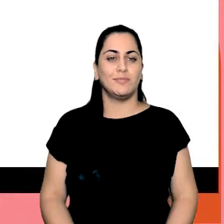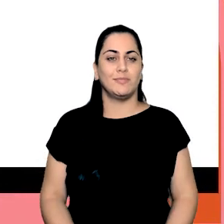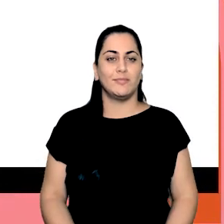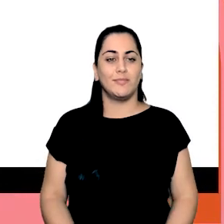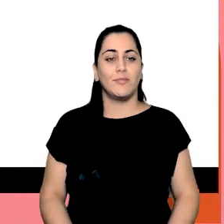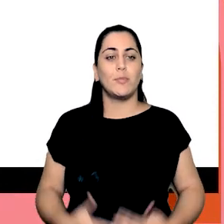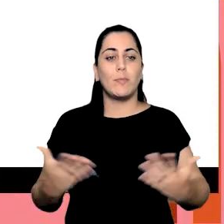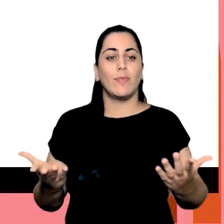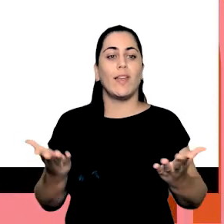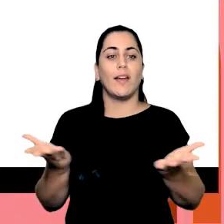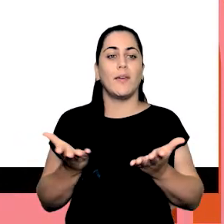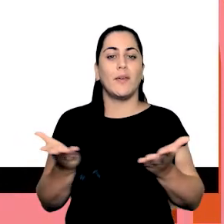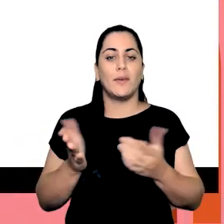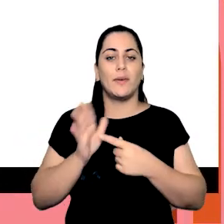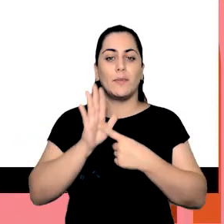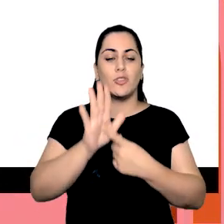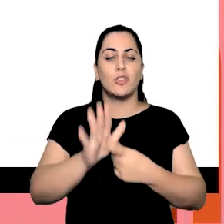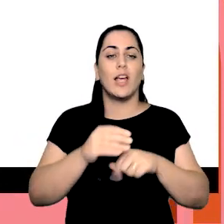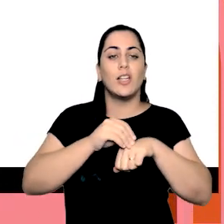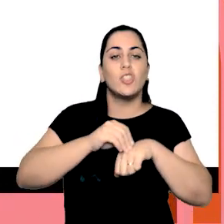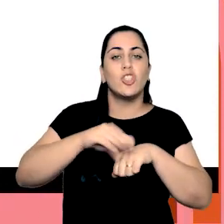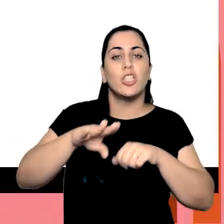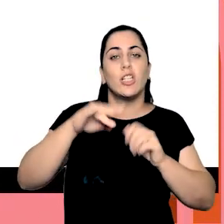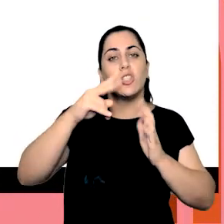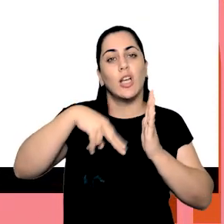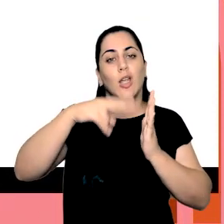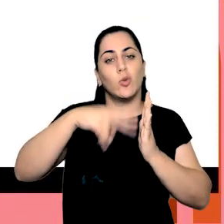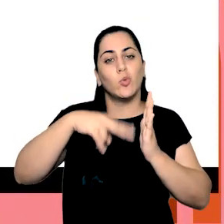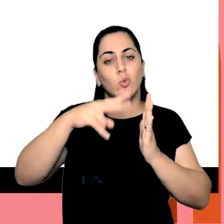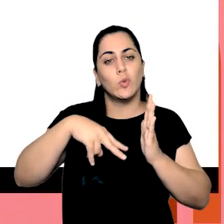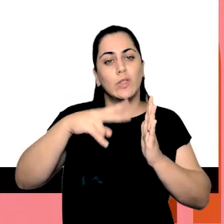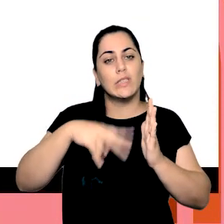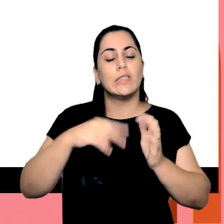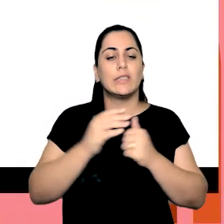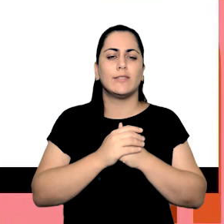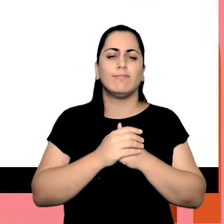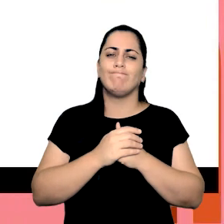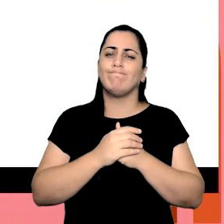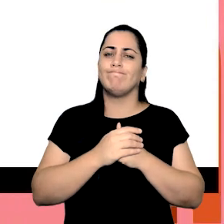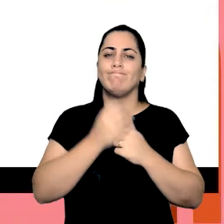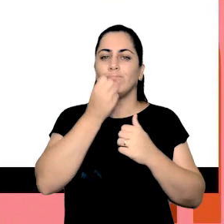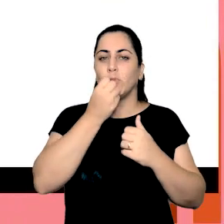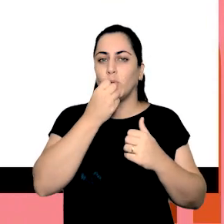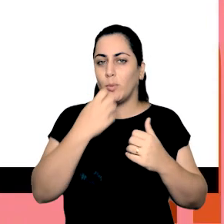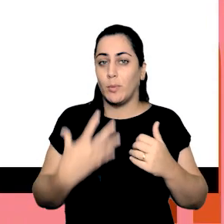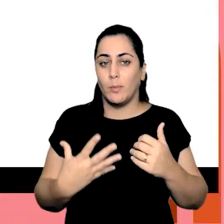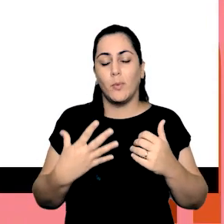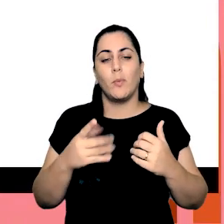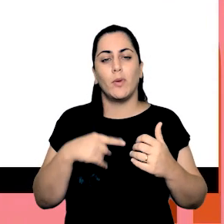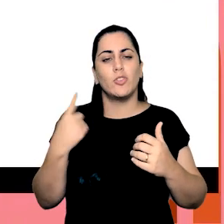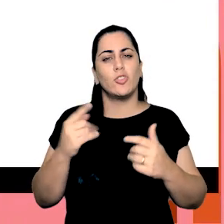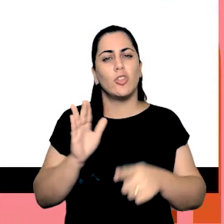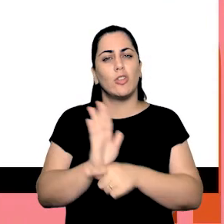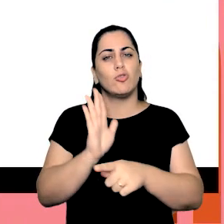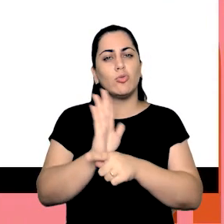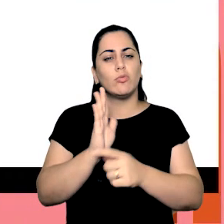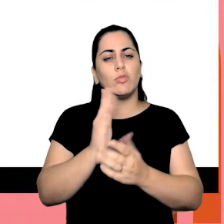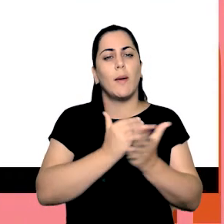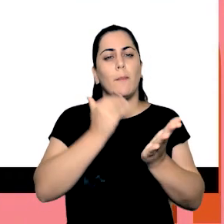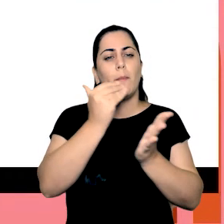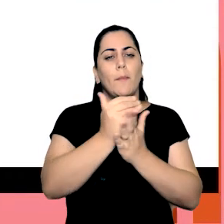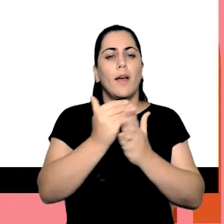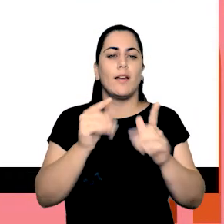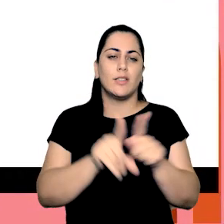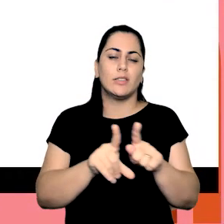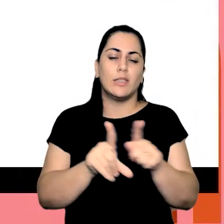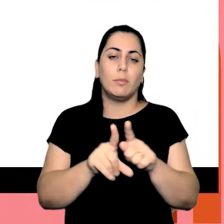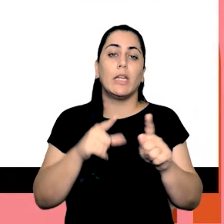trago aqui as dicas de leitura que é super interessante para a gente empoderar cada vez mais tem